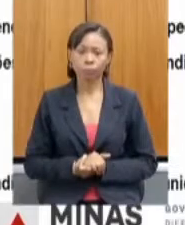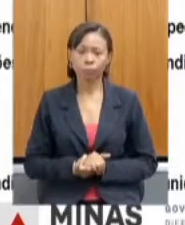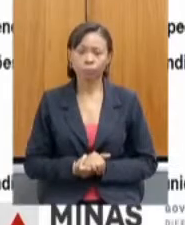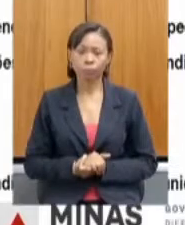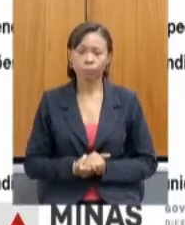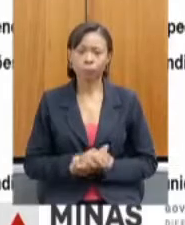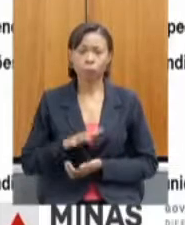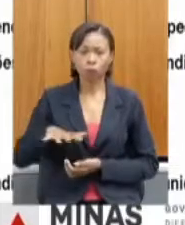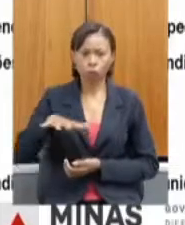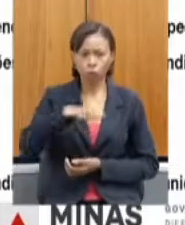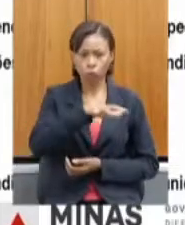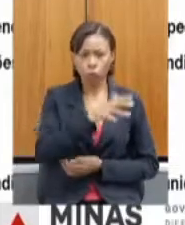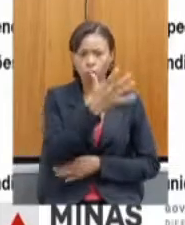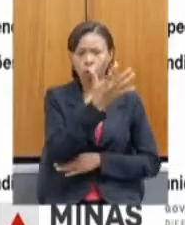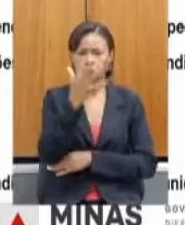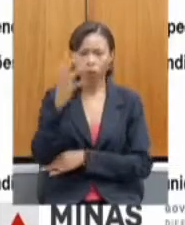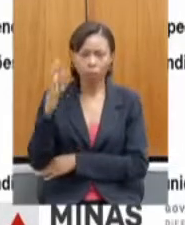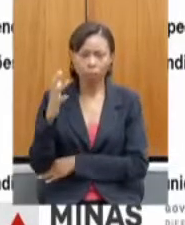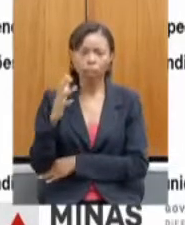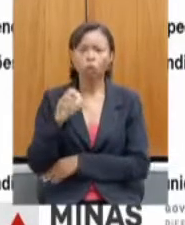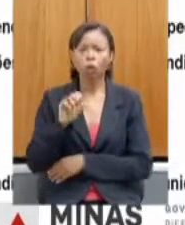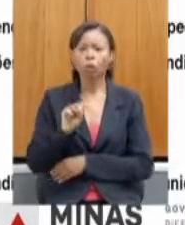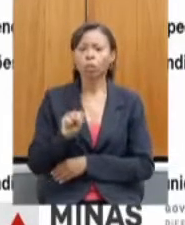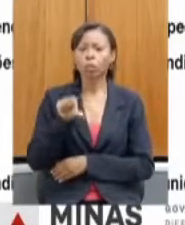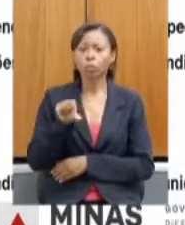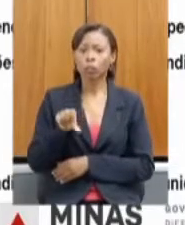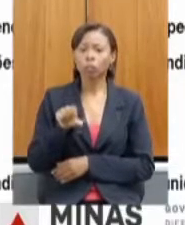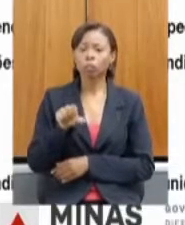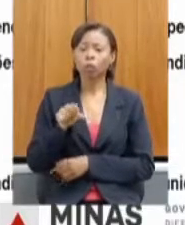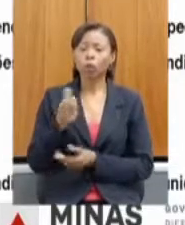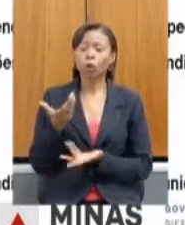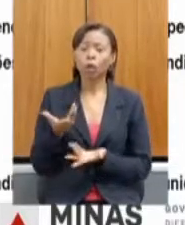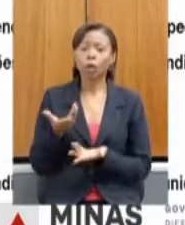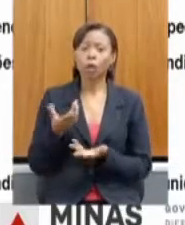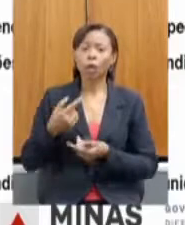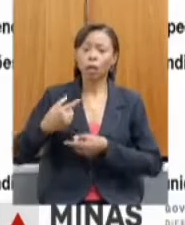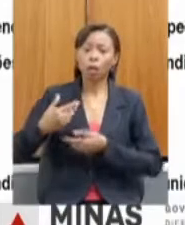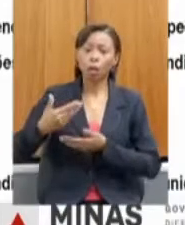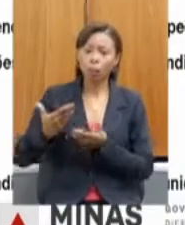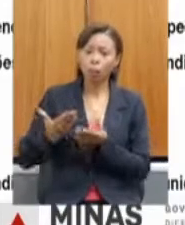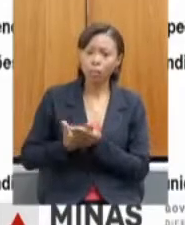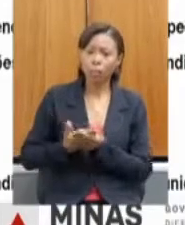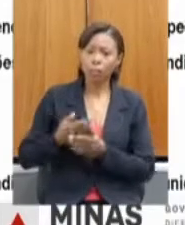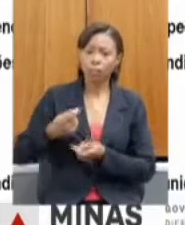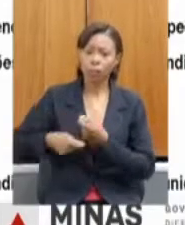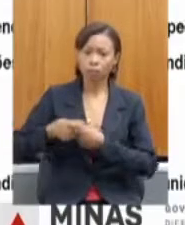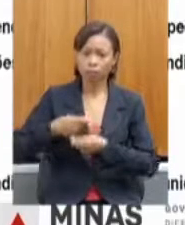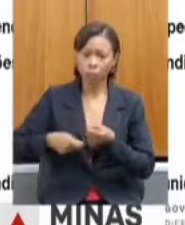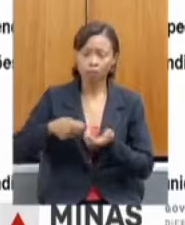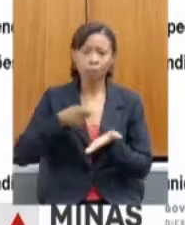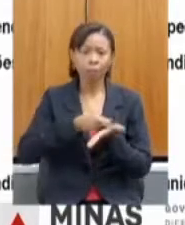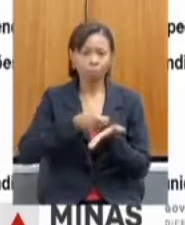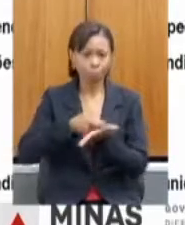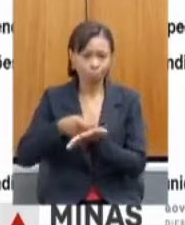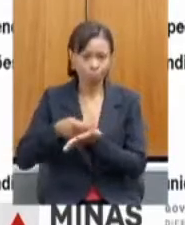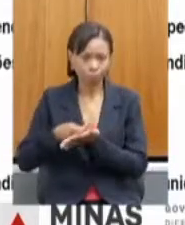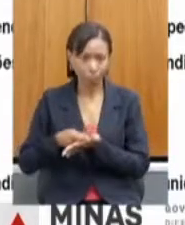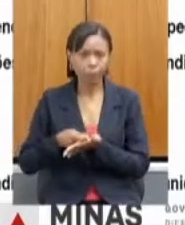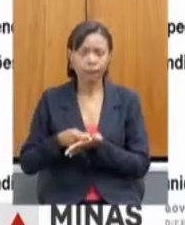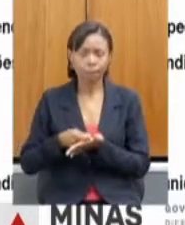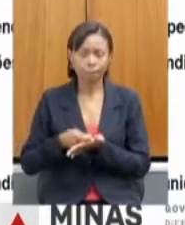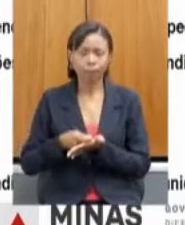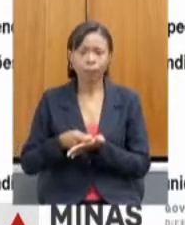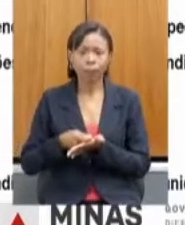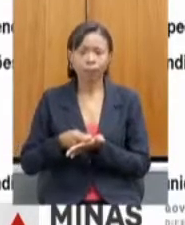foi concluída a instauração dos 89 processos administrativos para cobrança dos arrendamentos com emissão das DAES. E